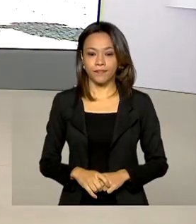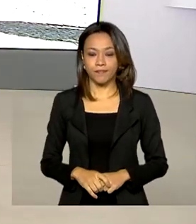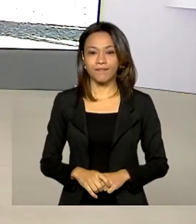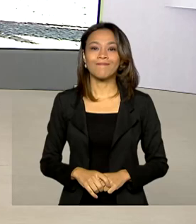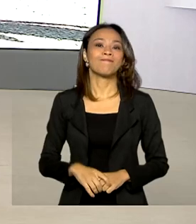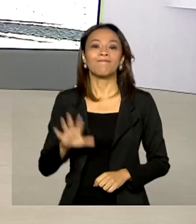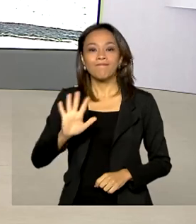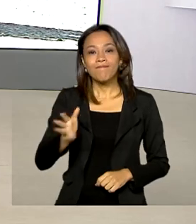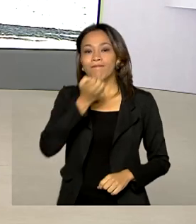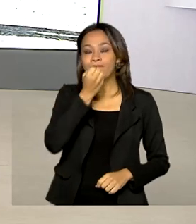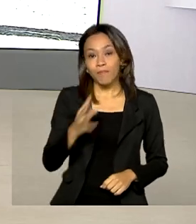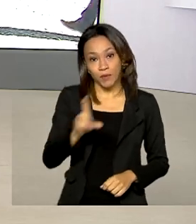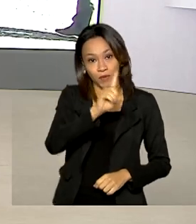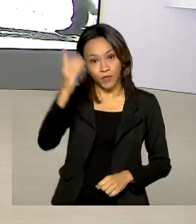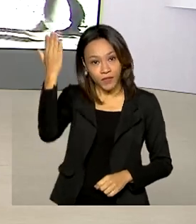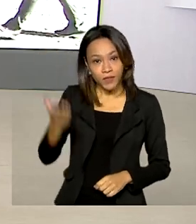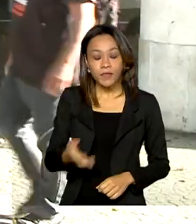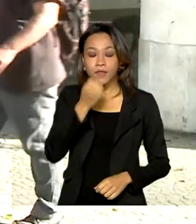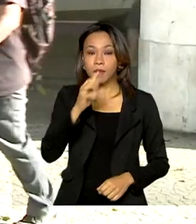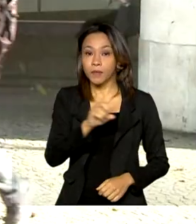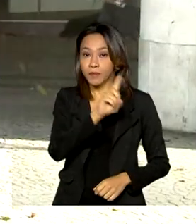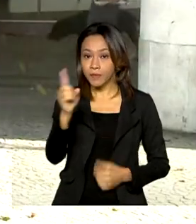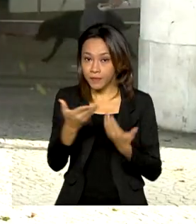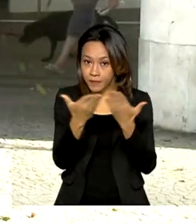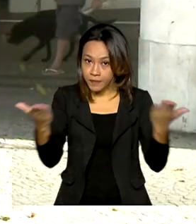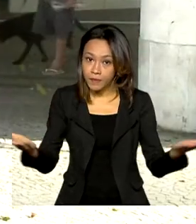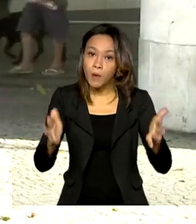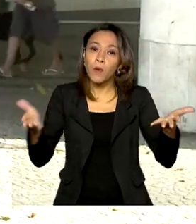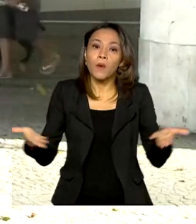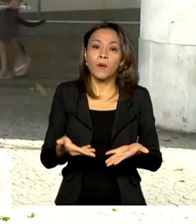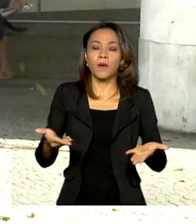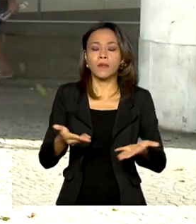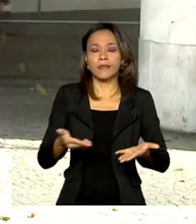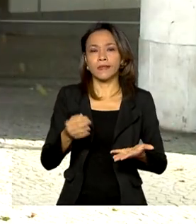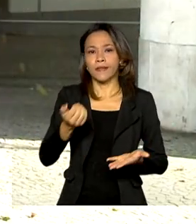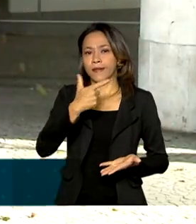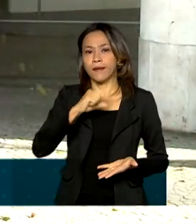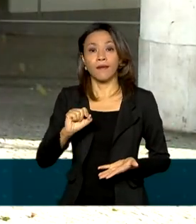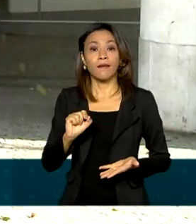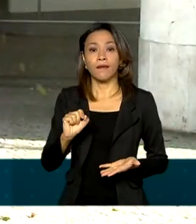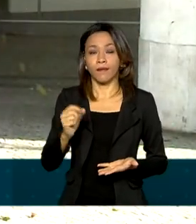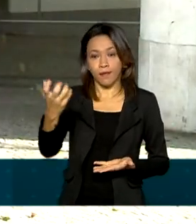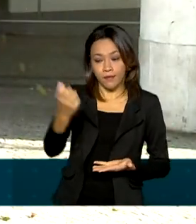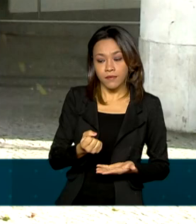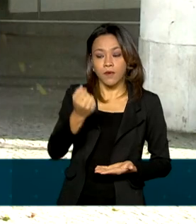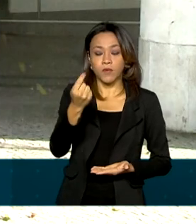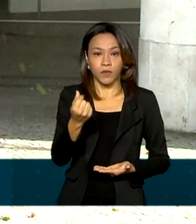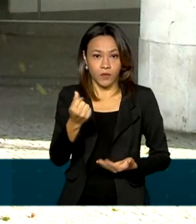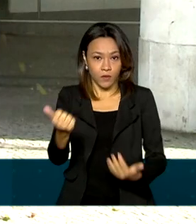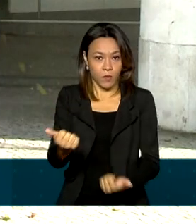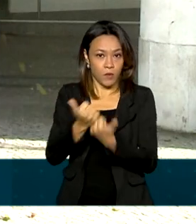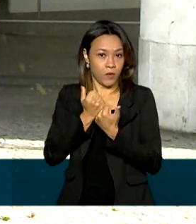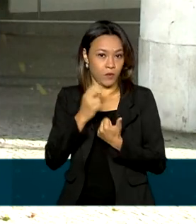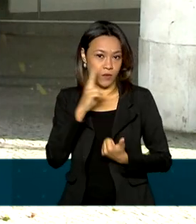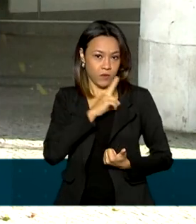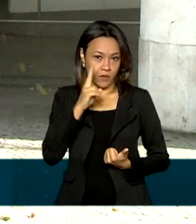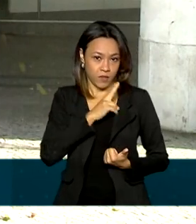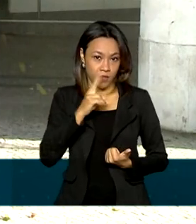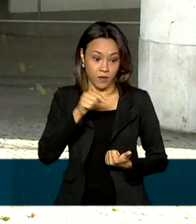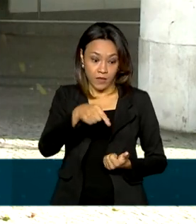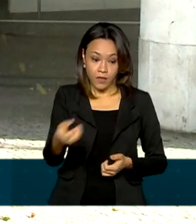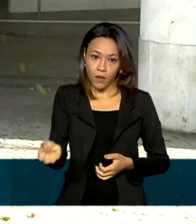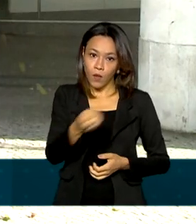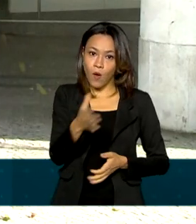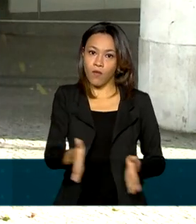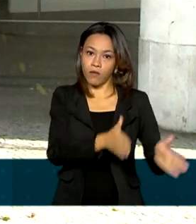Oi Renata, bom dia pra você, bom dia a todos. Hoje, quem recebe a primeira parcela do auxílio emergencial nessa nova etapa do